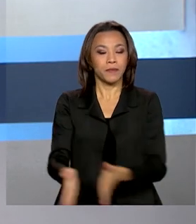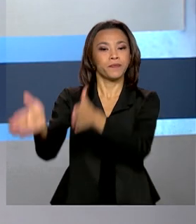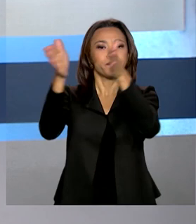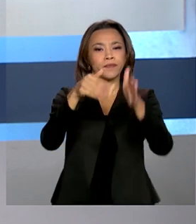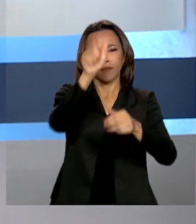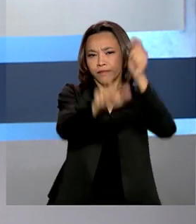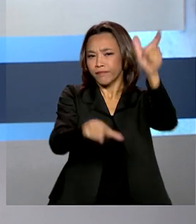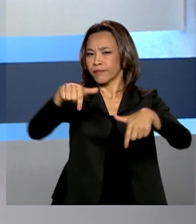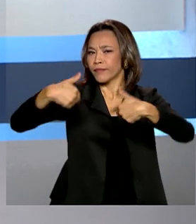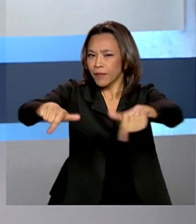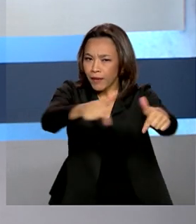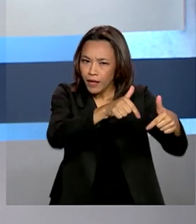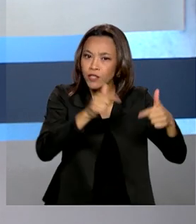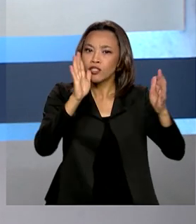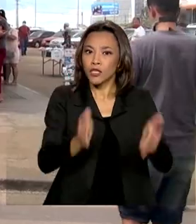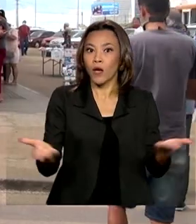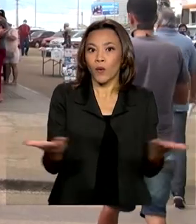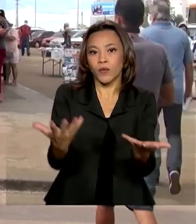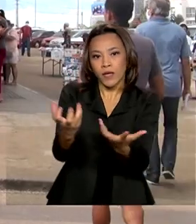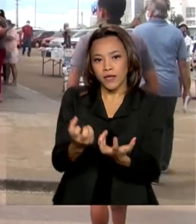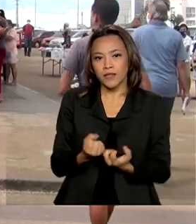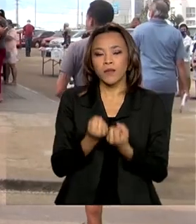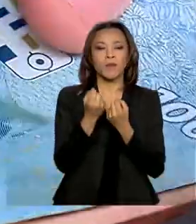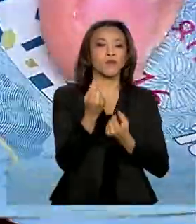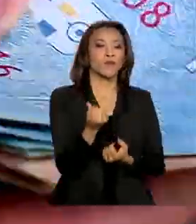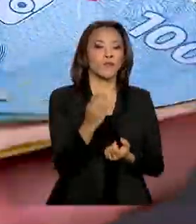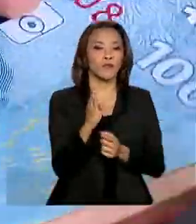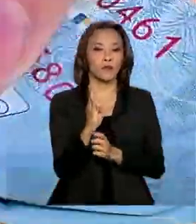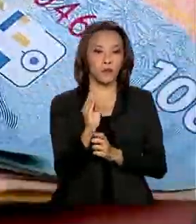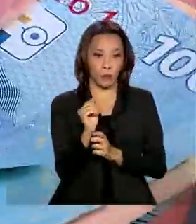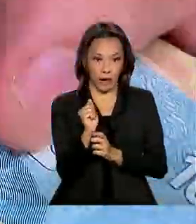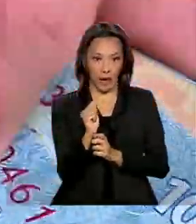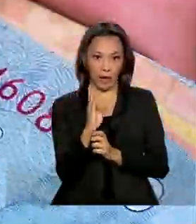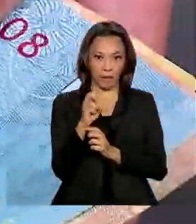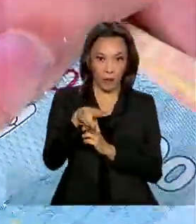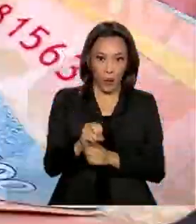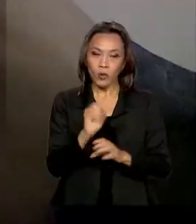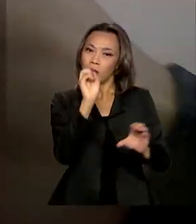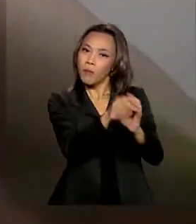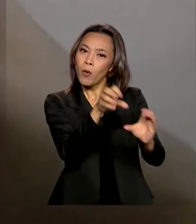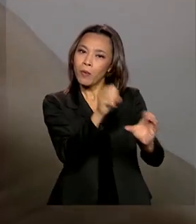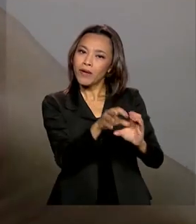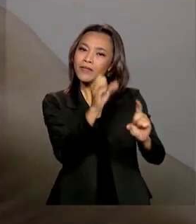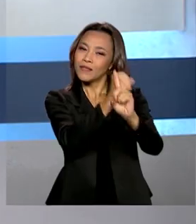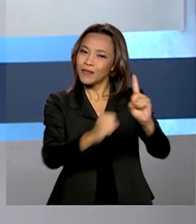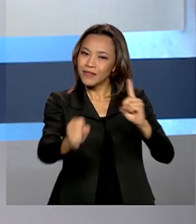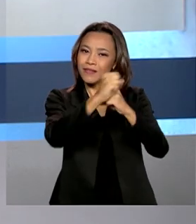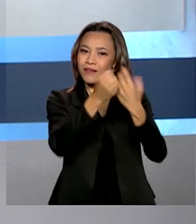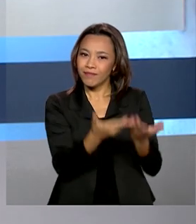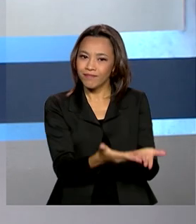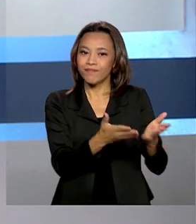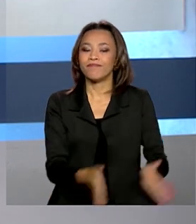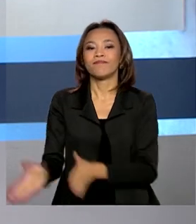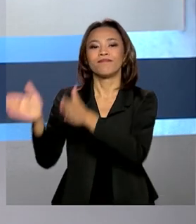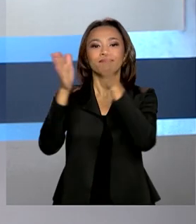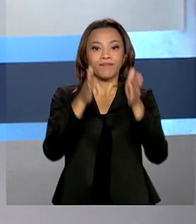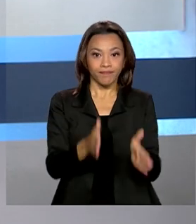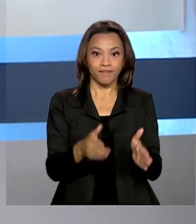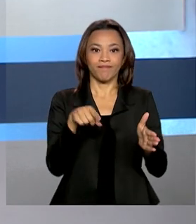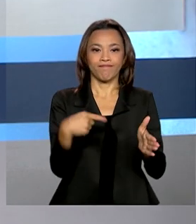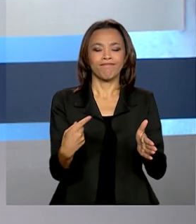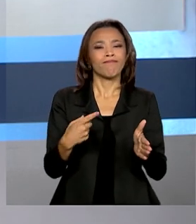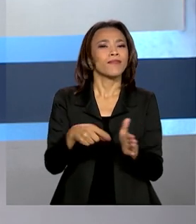Trabalhadores começam a receber hoje o abono salarial pela poupança social digital. E veja também,